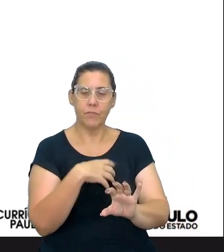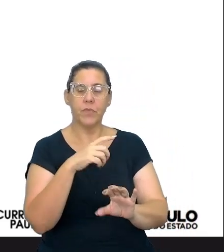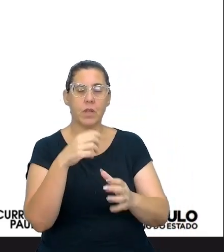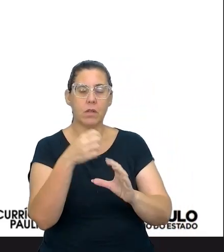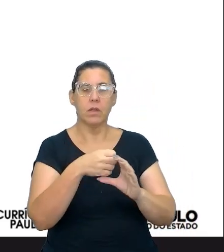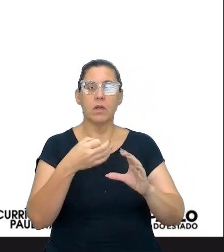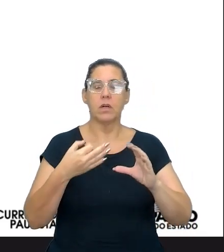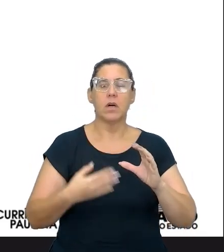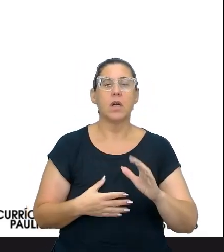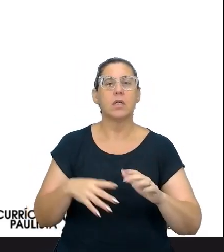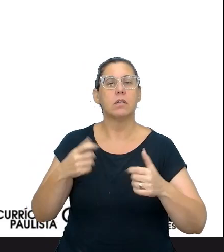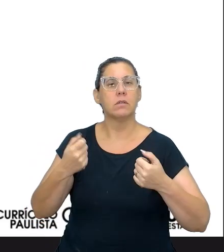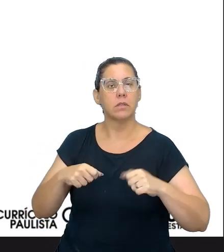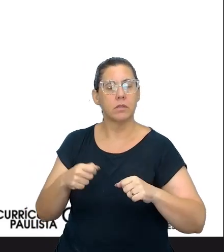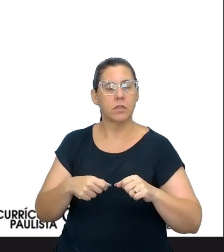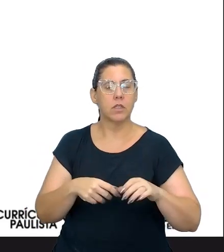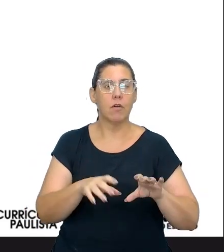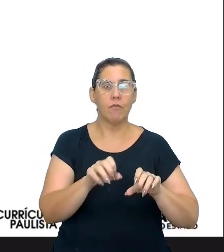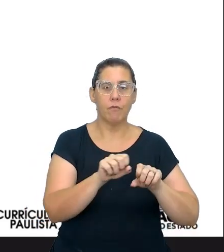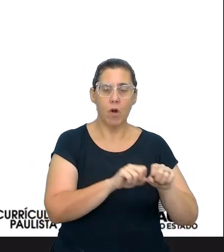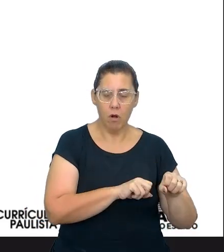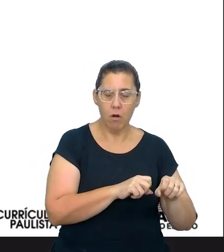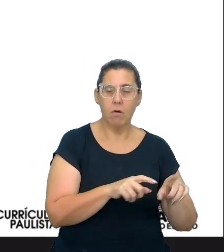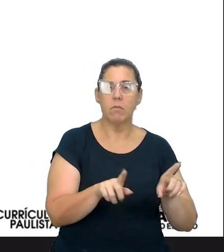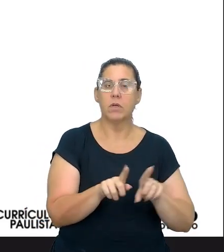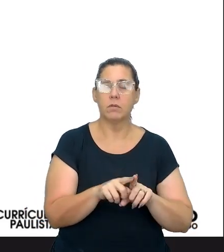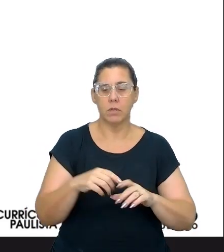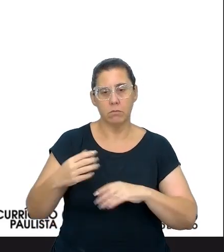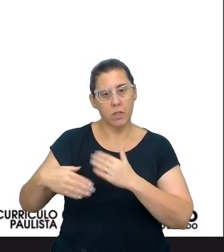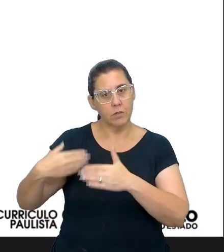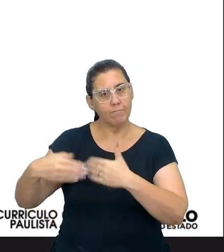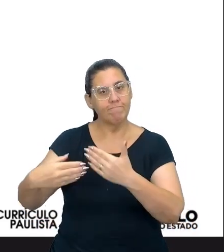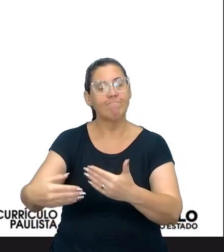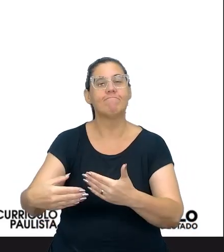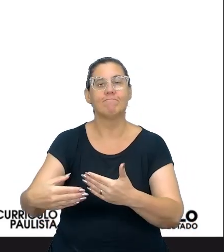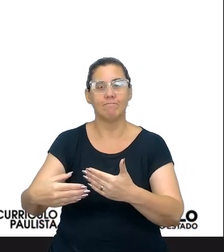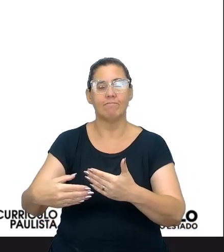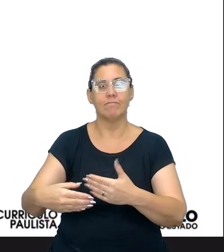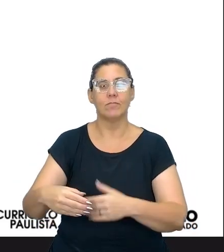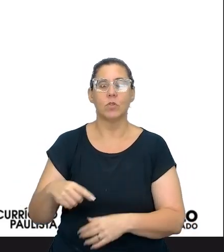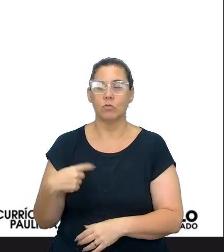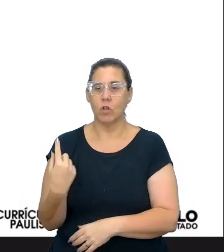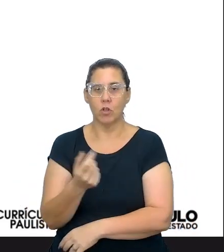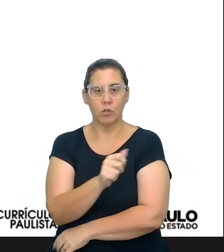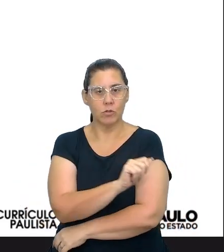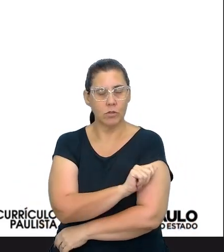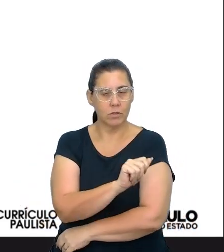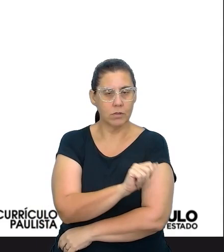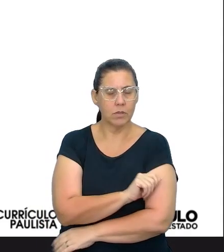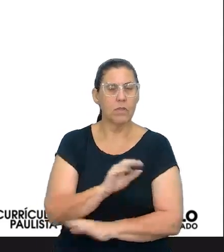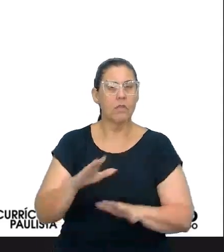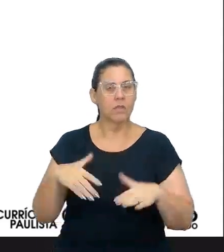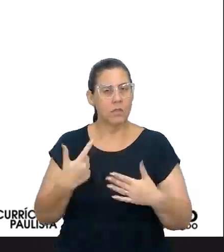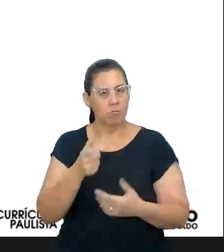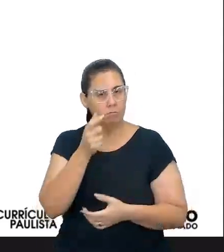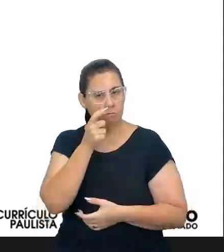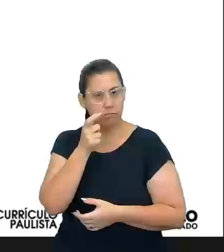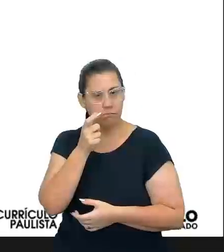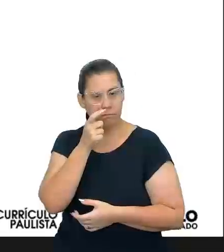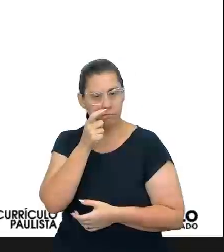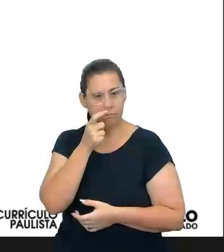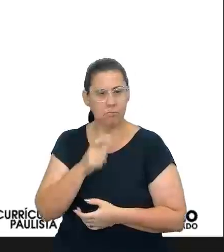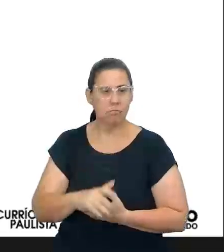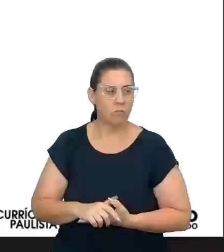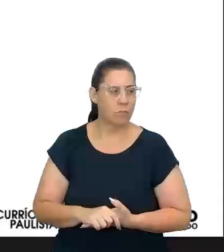as características necessárias da formação e no desenvolvimento dos nossos estudantes. Então, ela é muito interessante